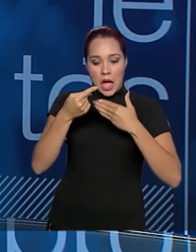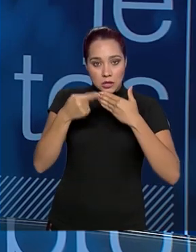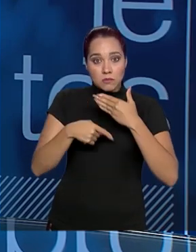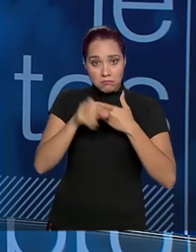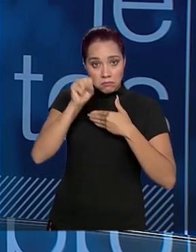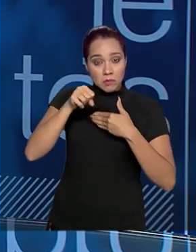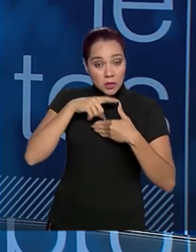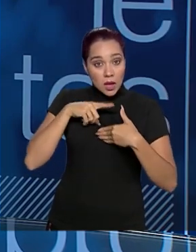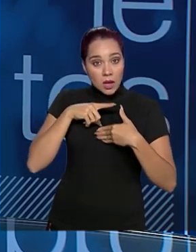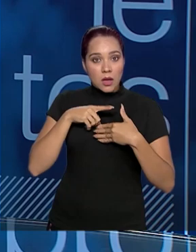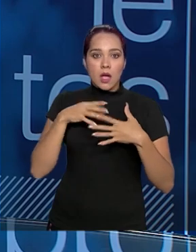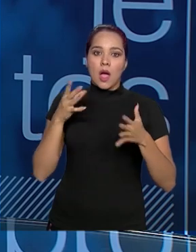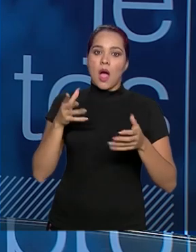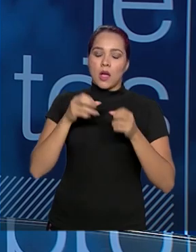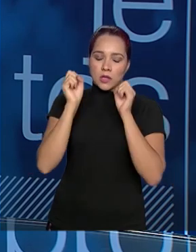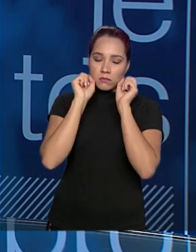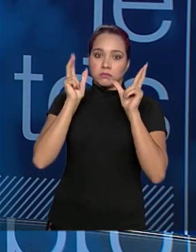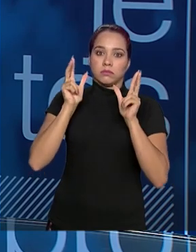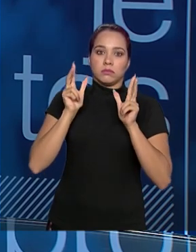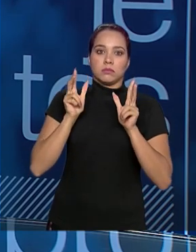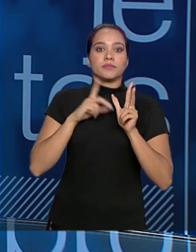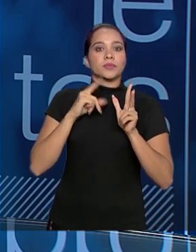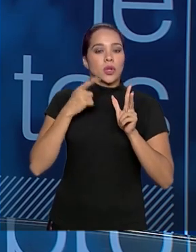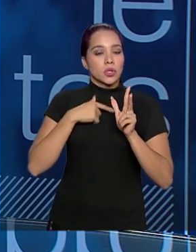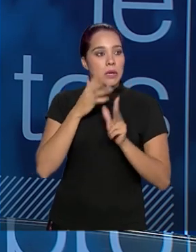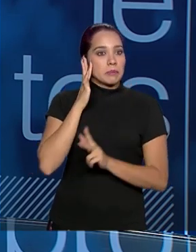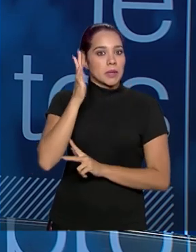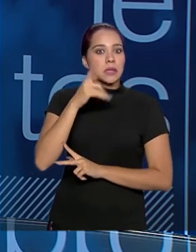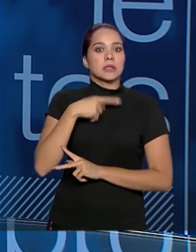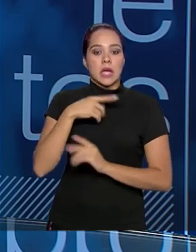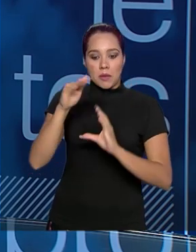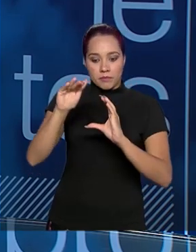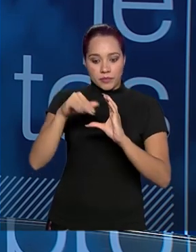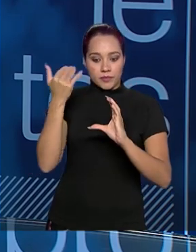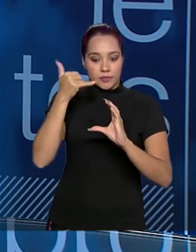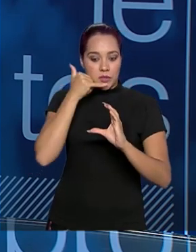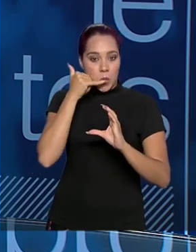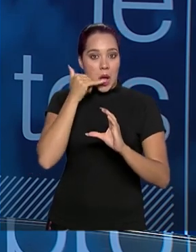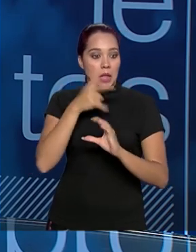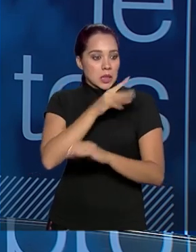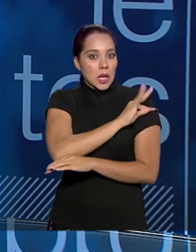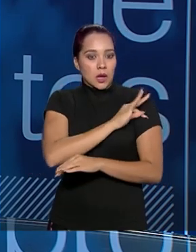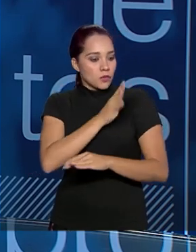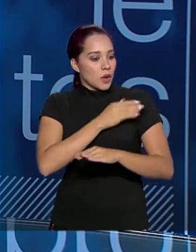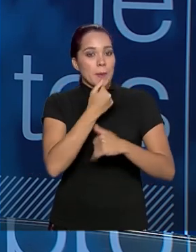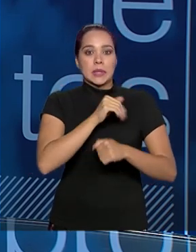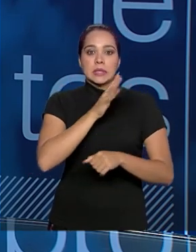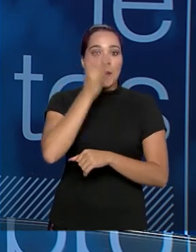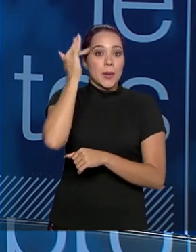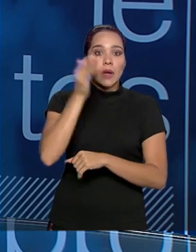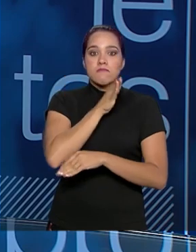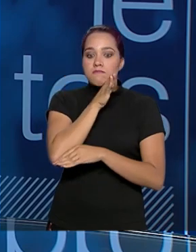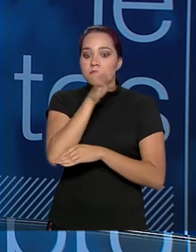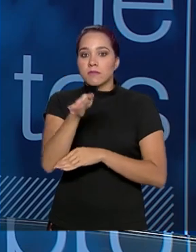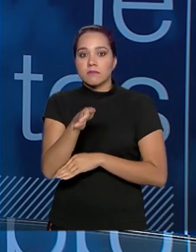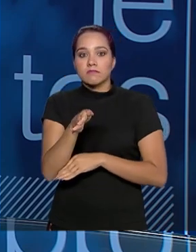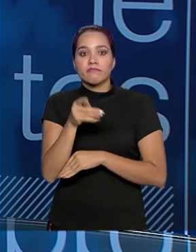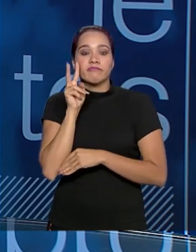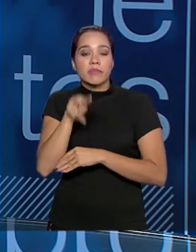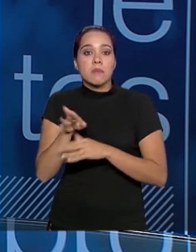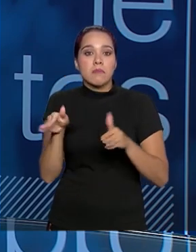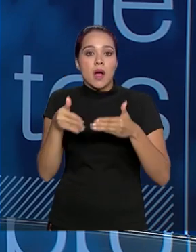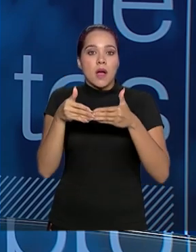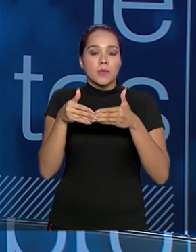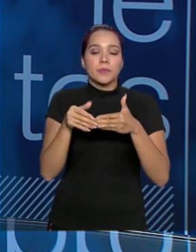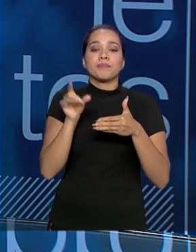horizontal, isso já liga um gatilho que lhe manda uma mensagem para o celular do meu técnico, opa, eu tenho que ir nessa barragem amanhã. Só que